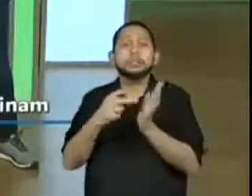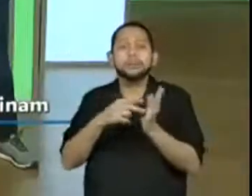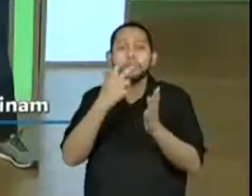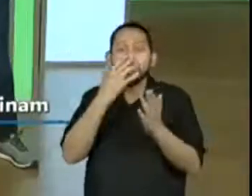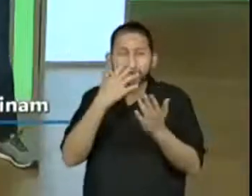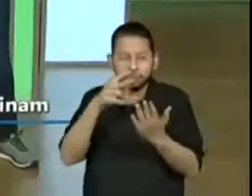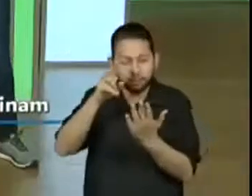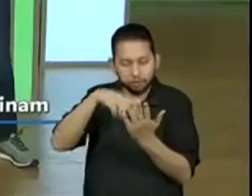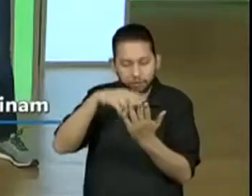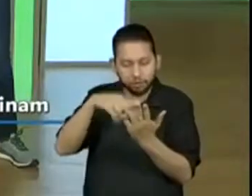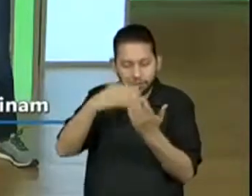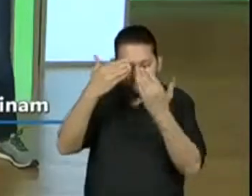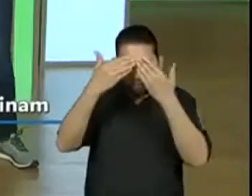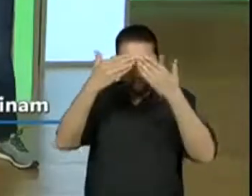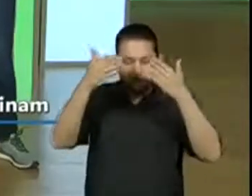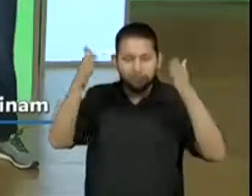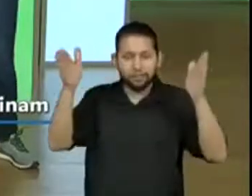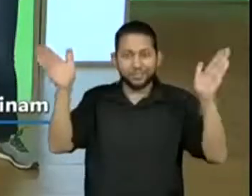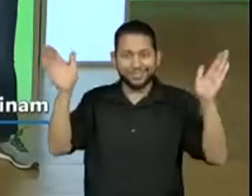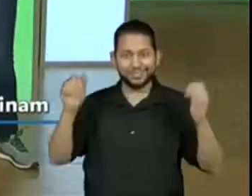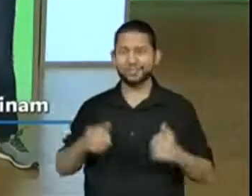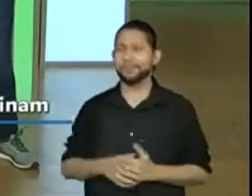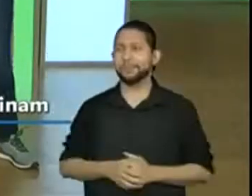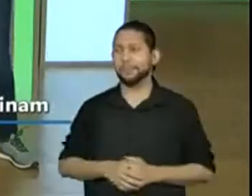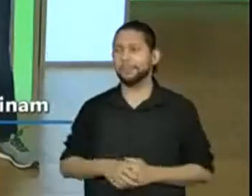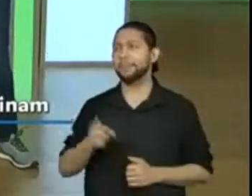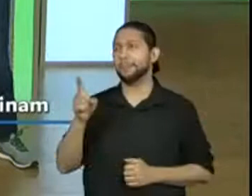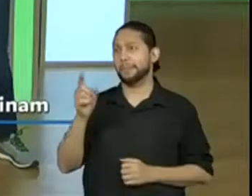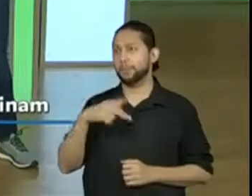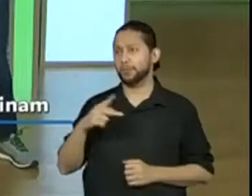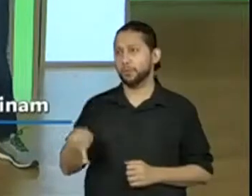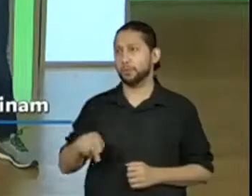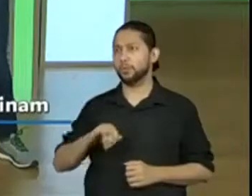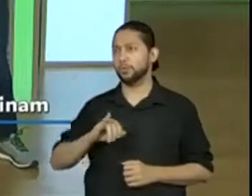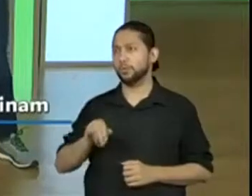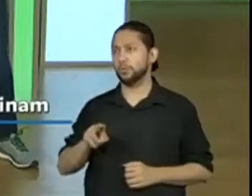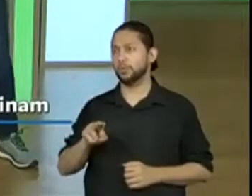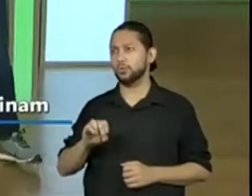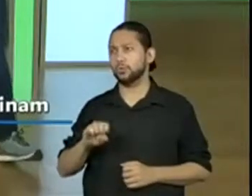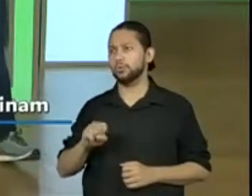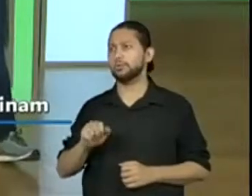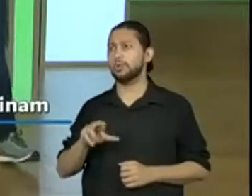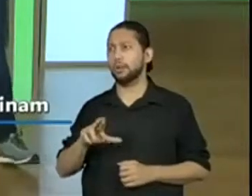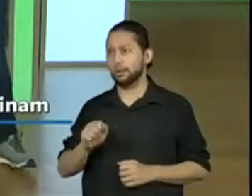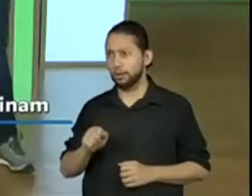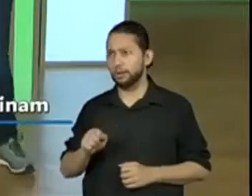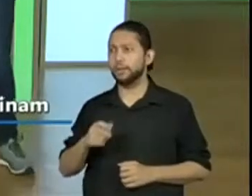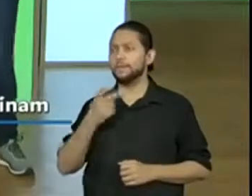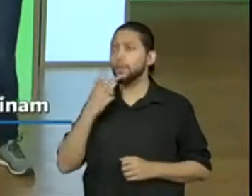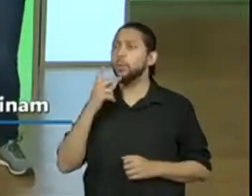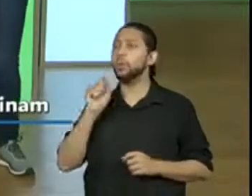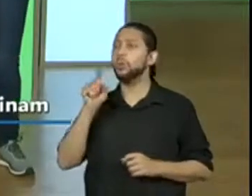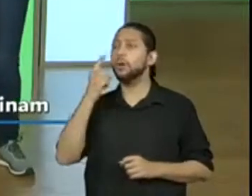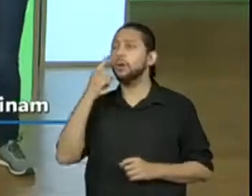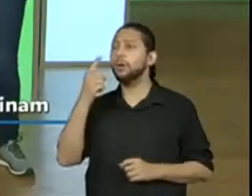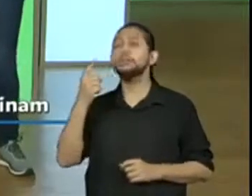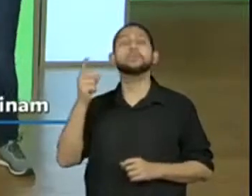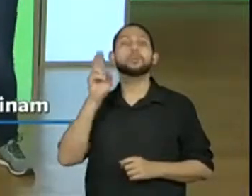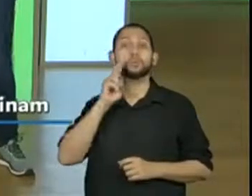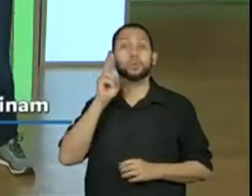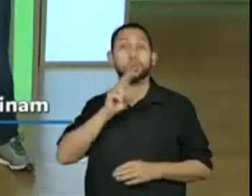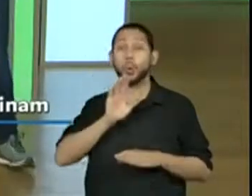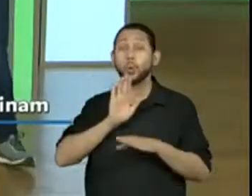né, professora? Isso aí. A professora Jussara diz que a história leva a vários lugares. A professora Cleide Aparecida